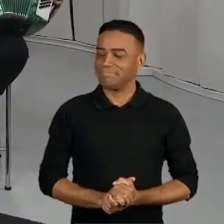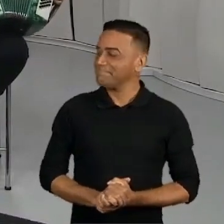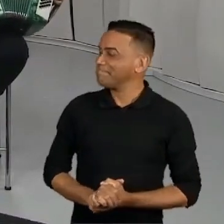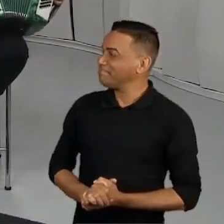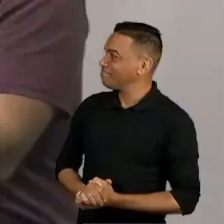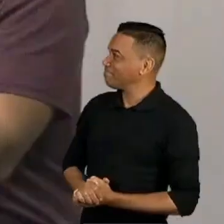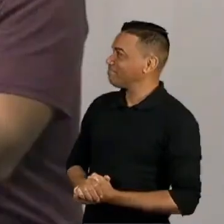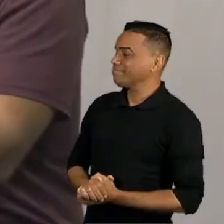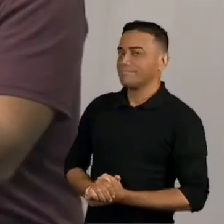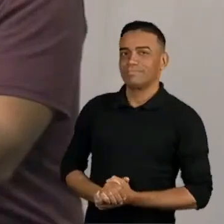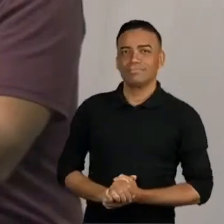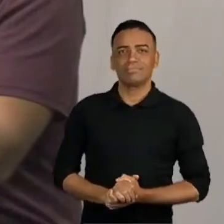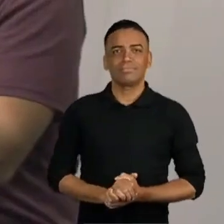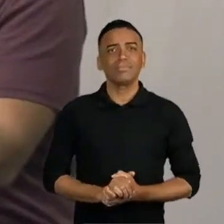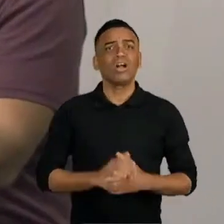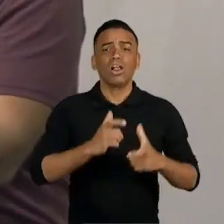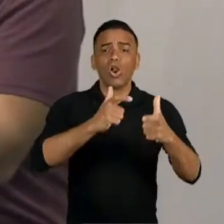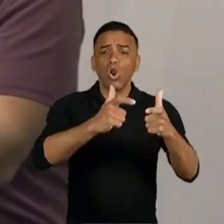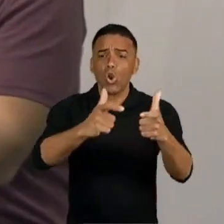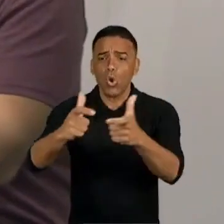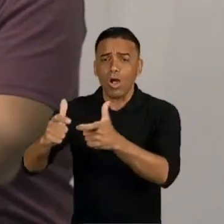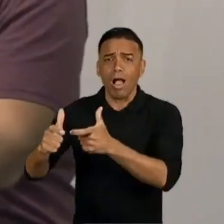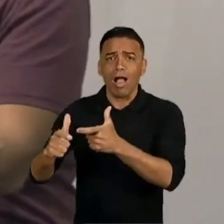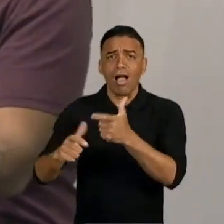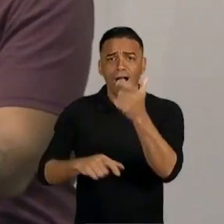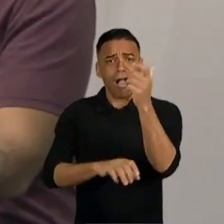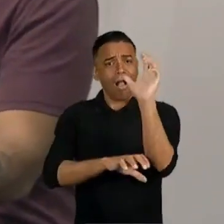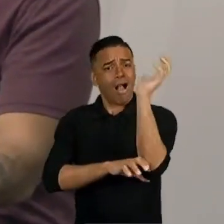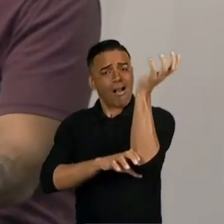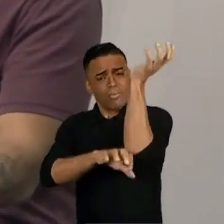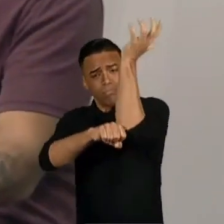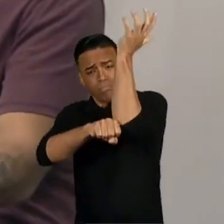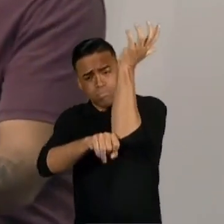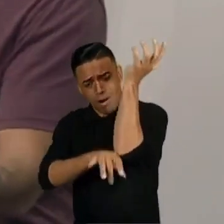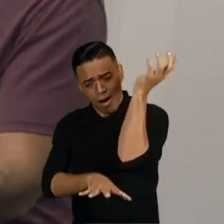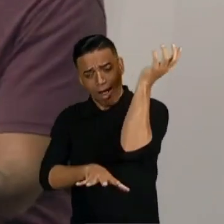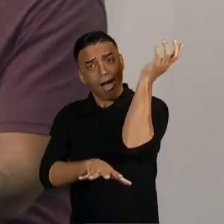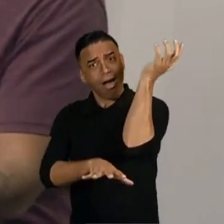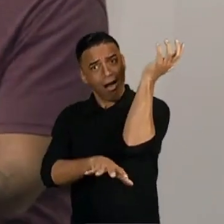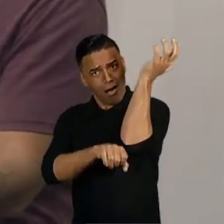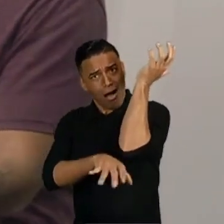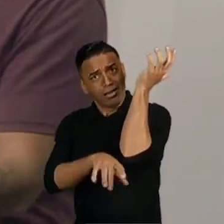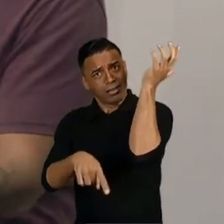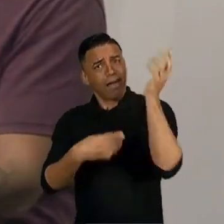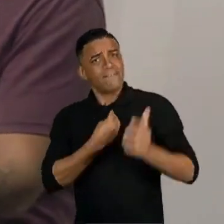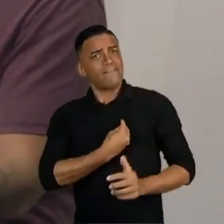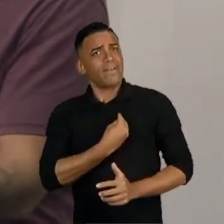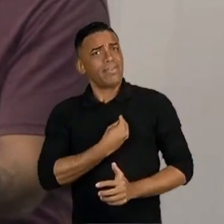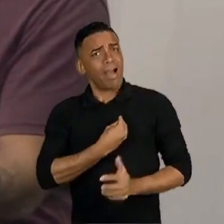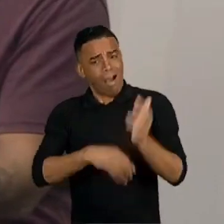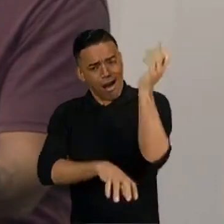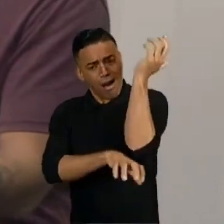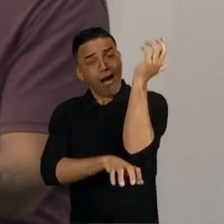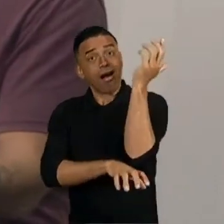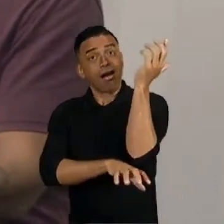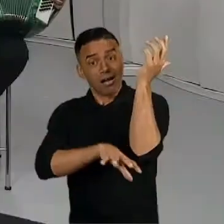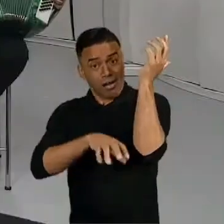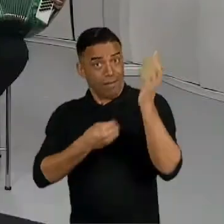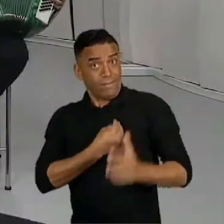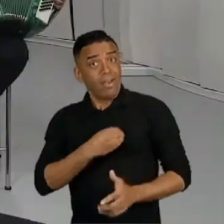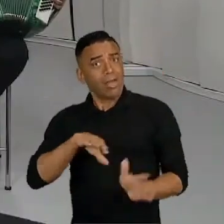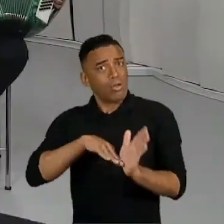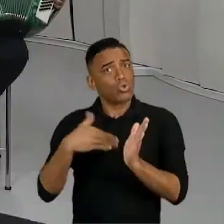Em toda terra tem raiz, em toda raiz tem a vida, e toda vida tem um amor.